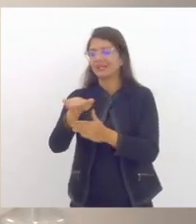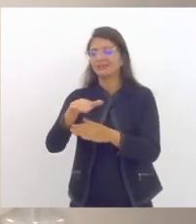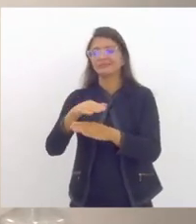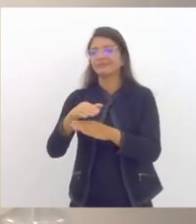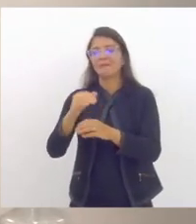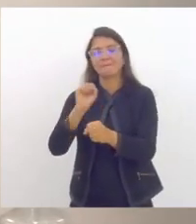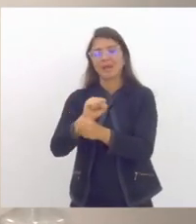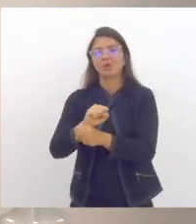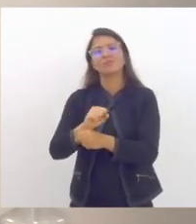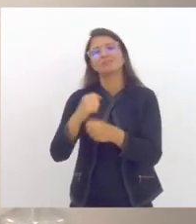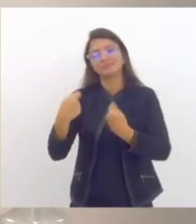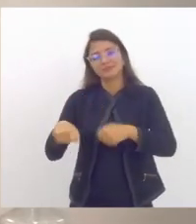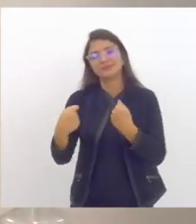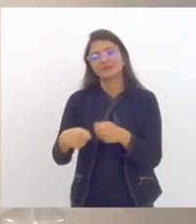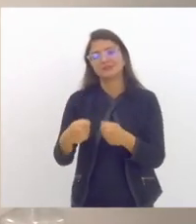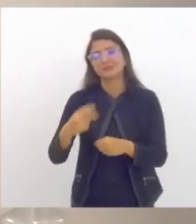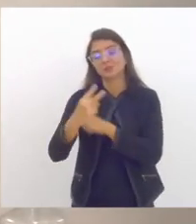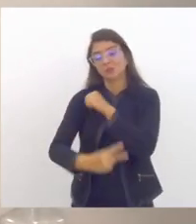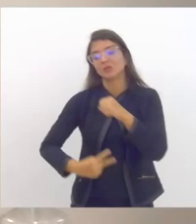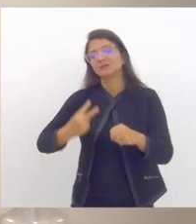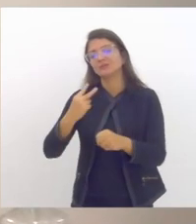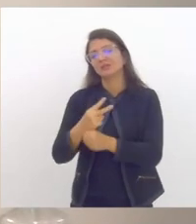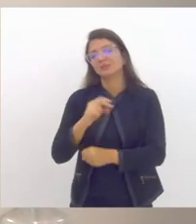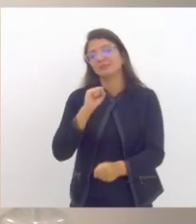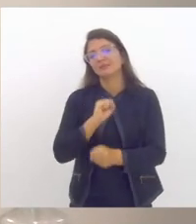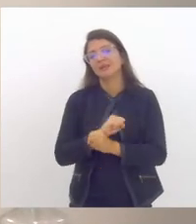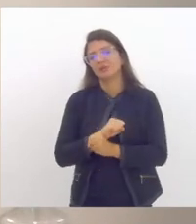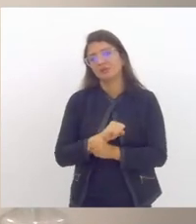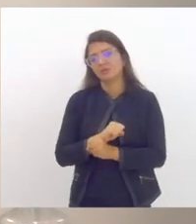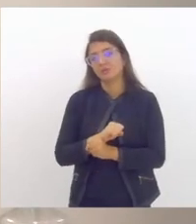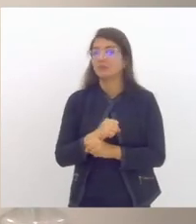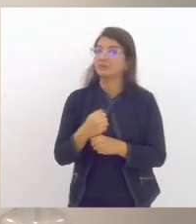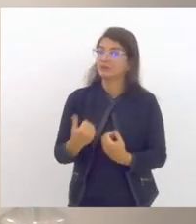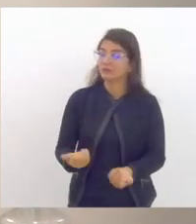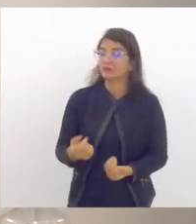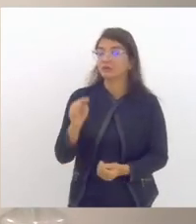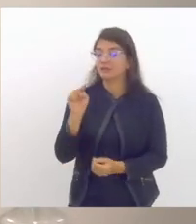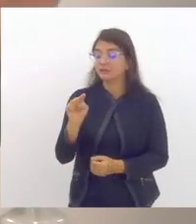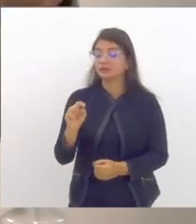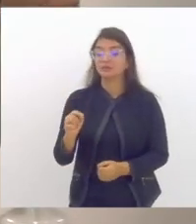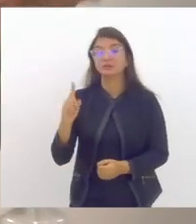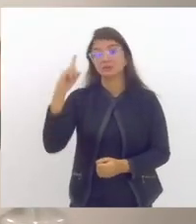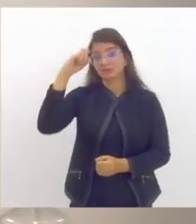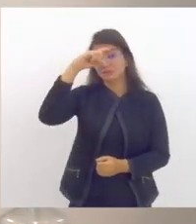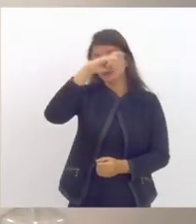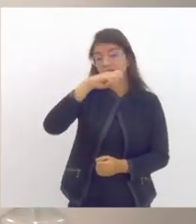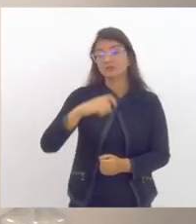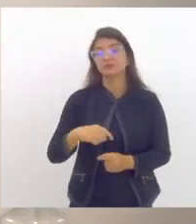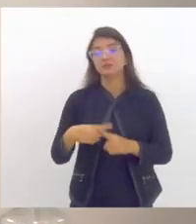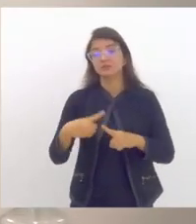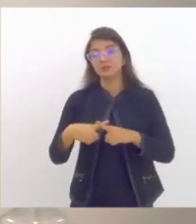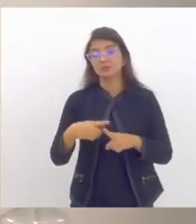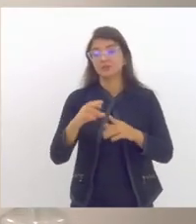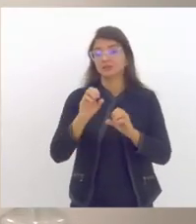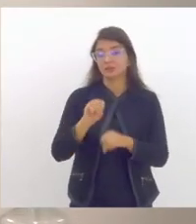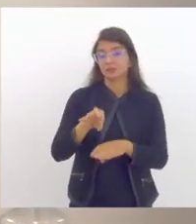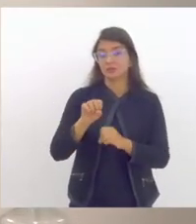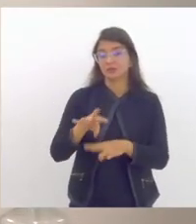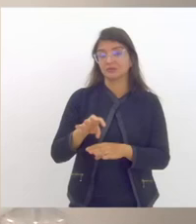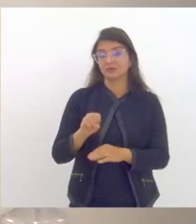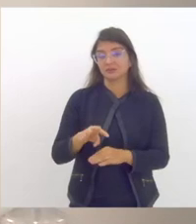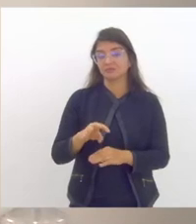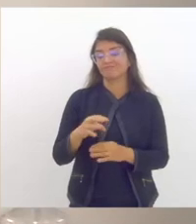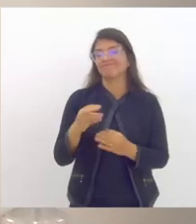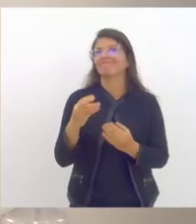escolas por quase dois anos e isso afeta muito um dos principais aspectos da educação que é o